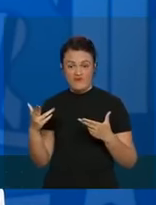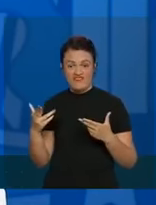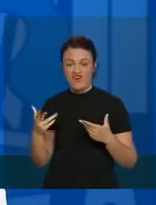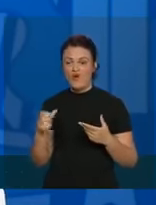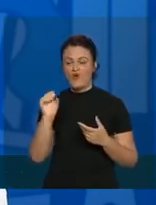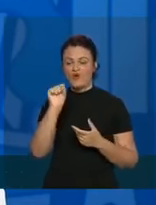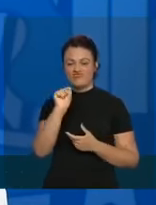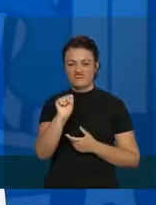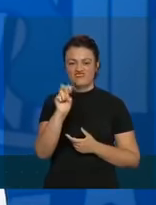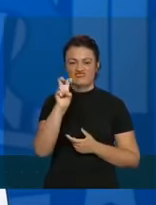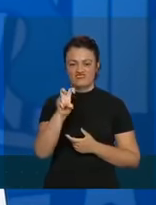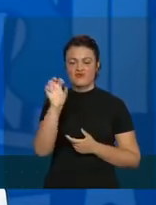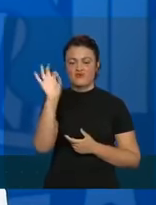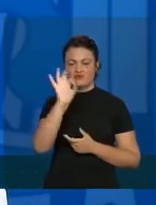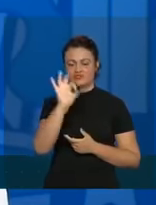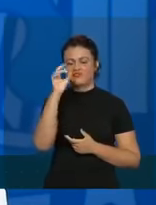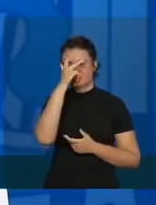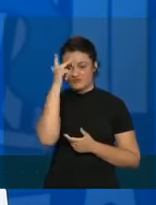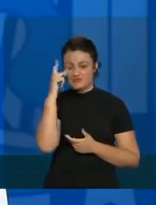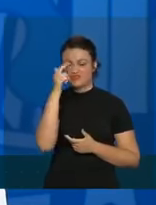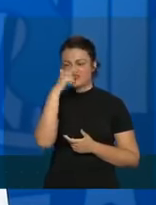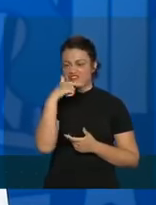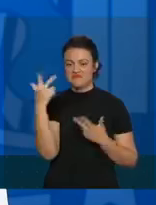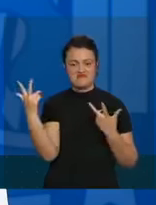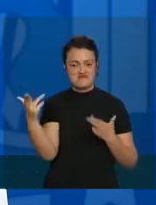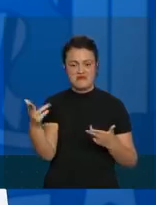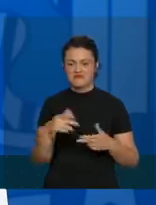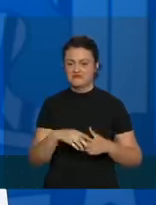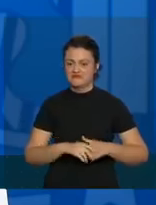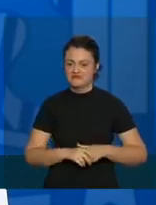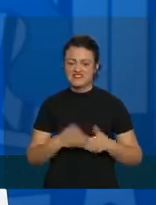% da população que tiver essa gripe vai ser igual.